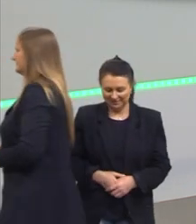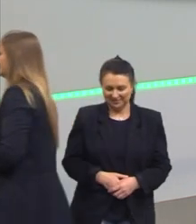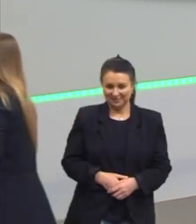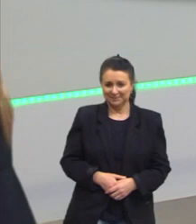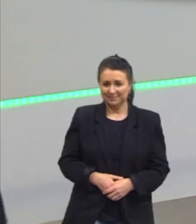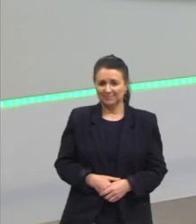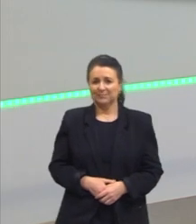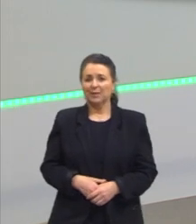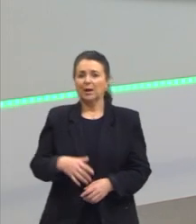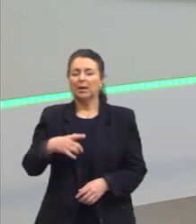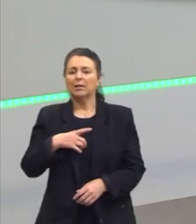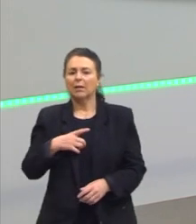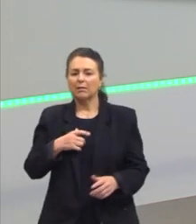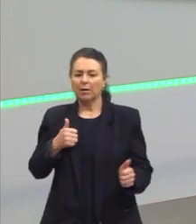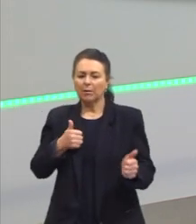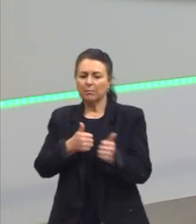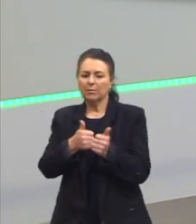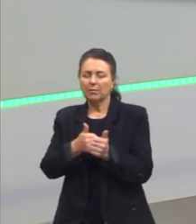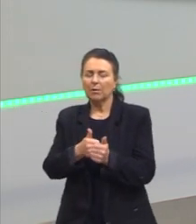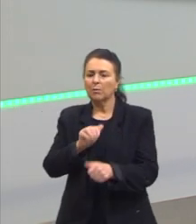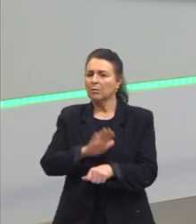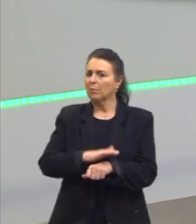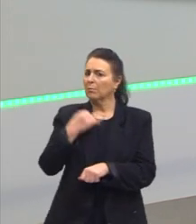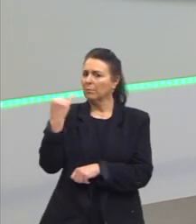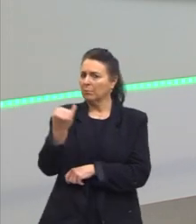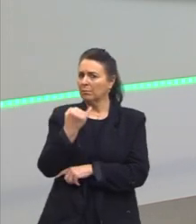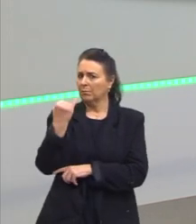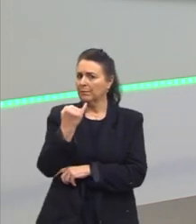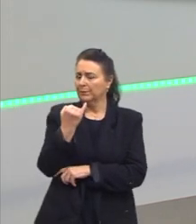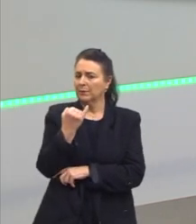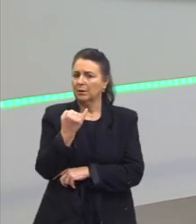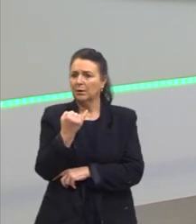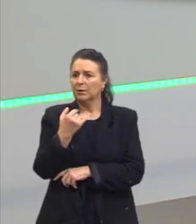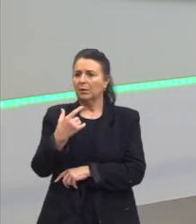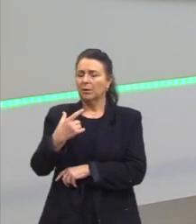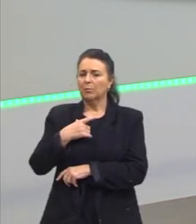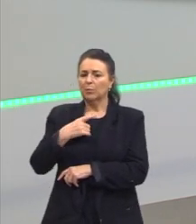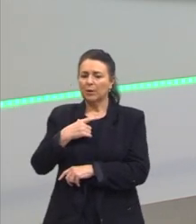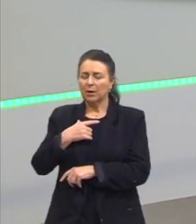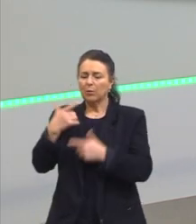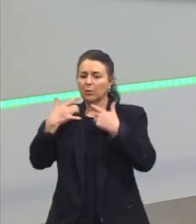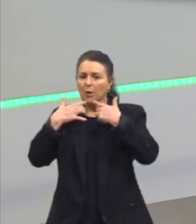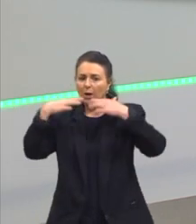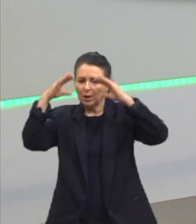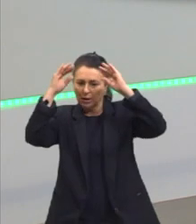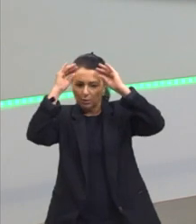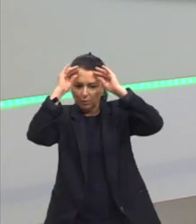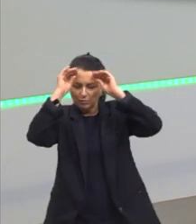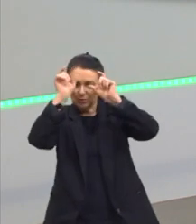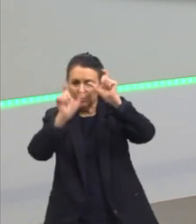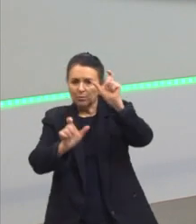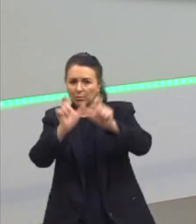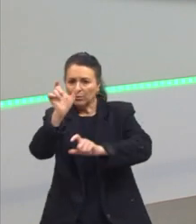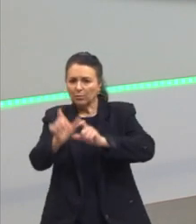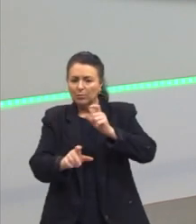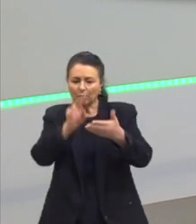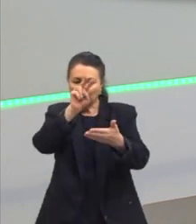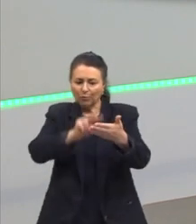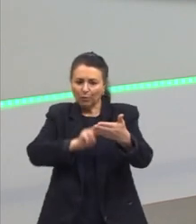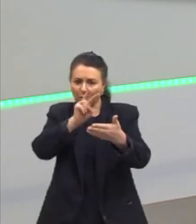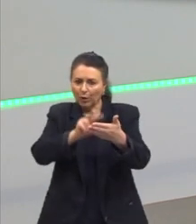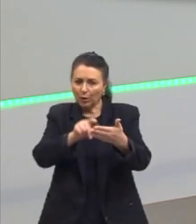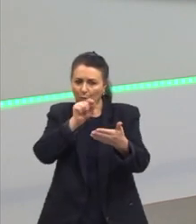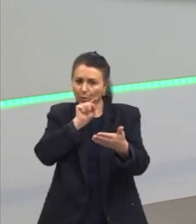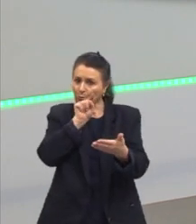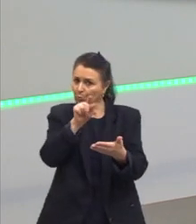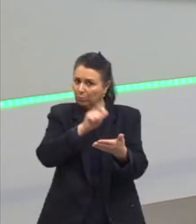gente tem essa aproximação e isso é muito importante. Porque quando você aproxima a linguagem das pessoas que vão ler a tua obra, elas